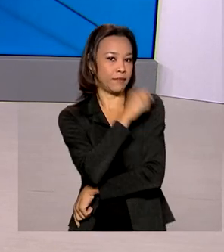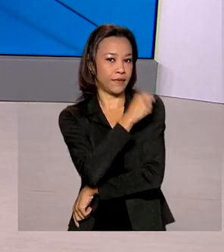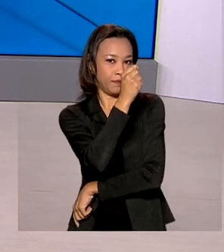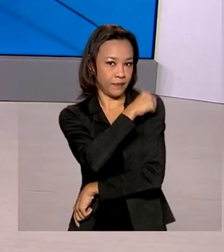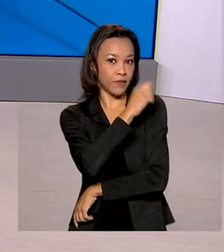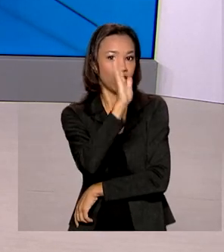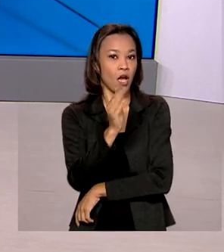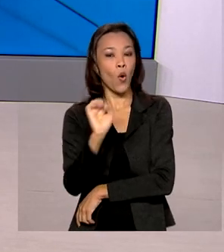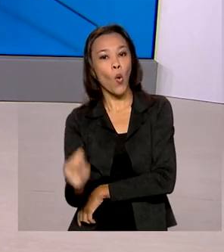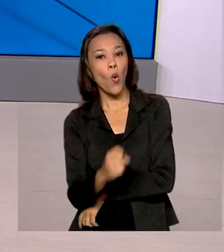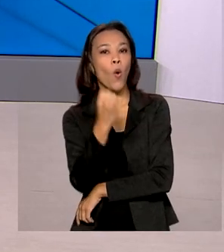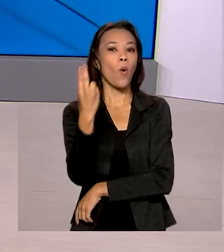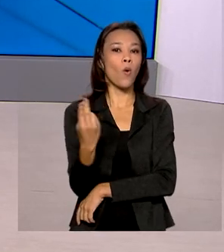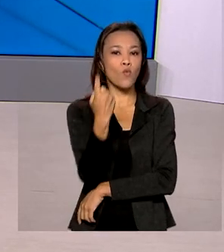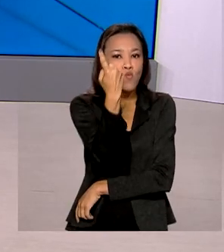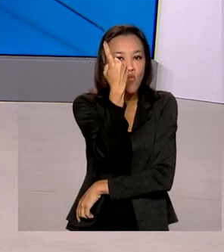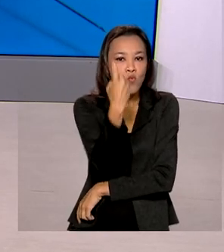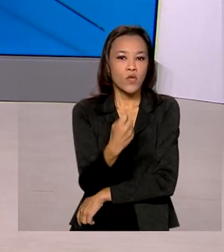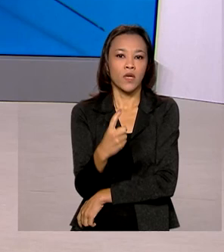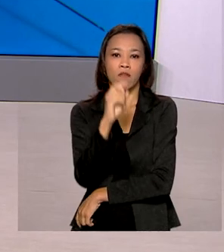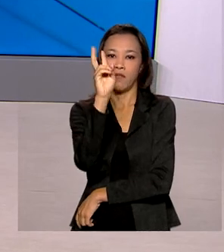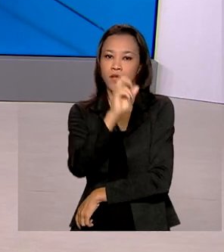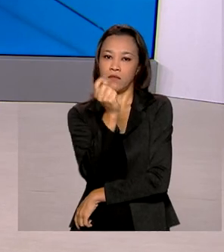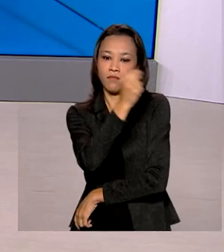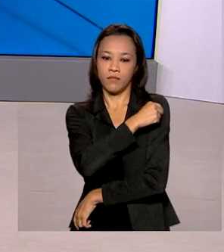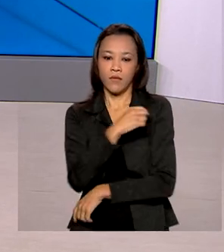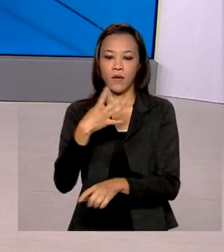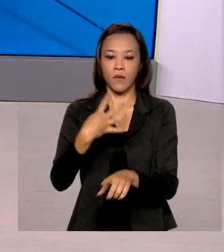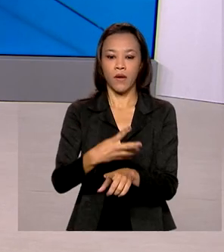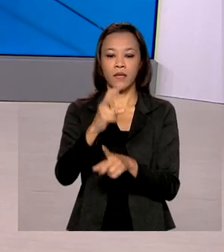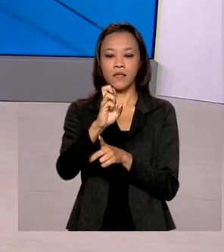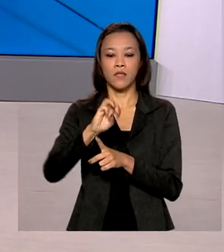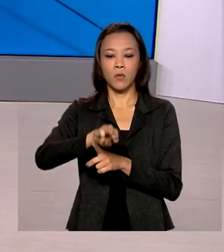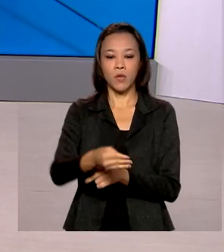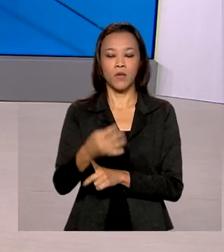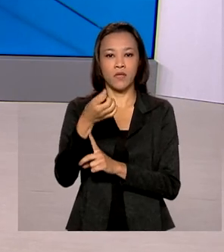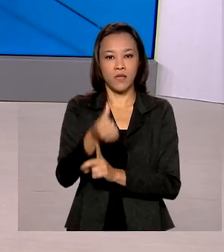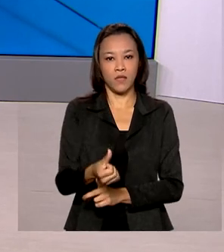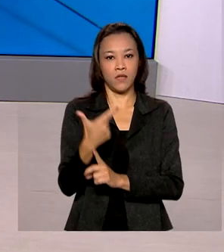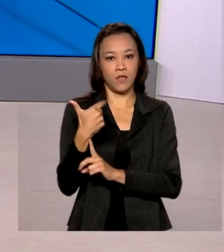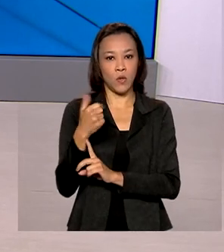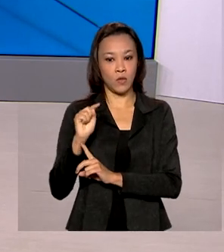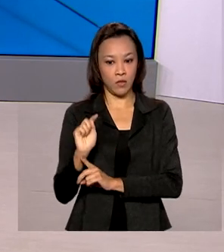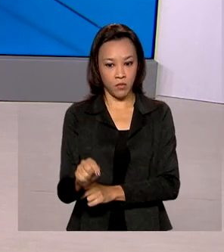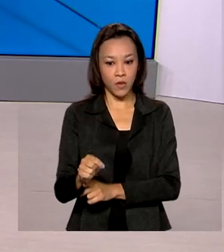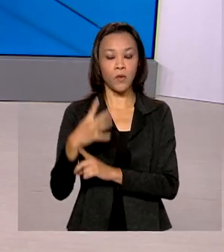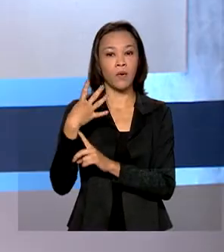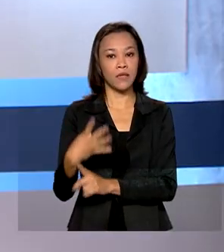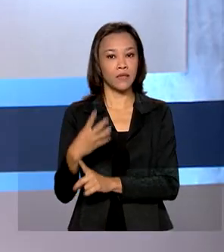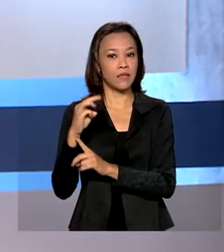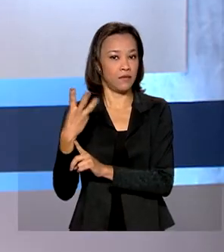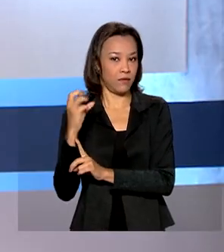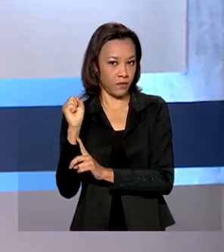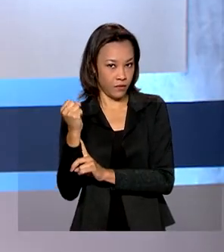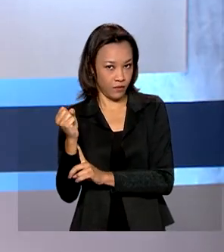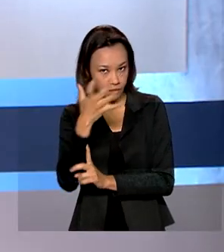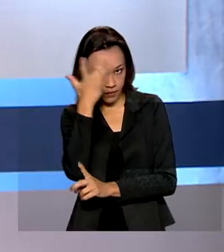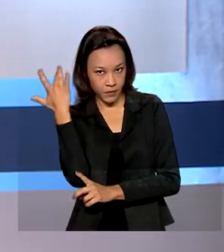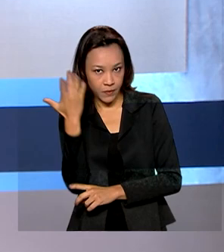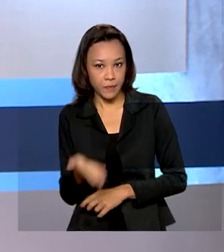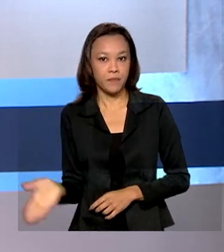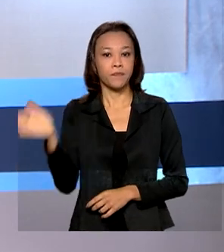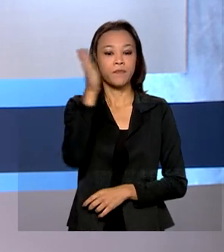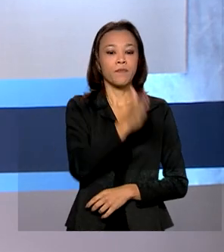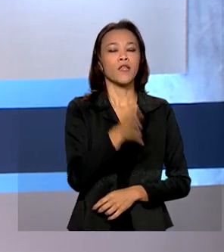ou em dose única, 45 milhões, 612 mil pessoas, 438. Foi realizado na